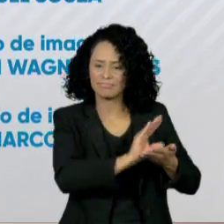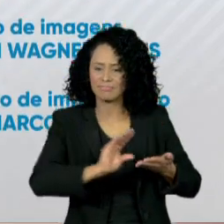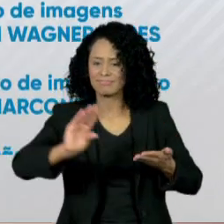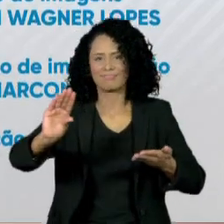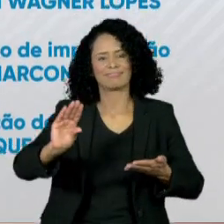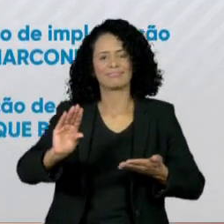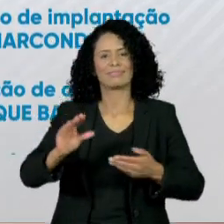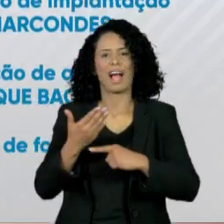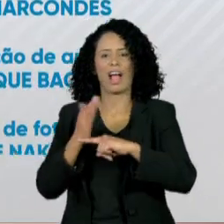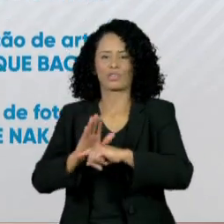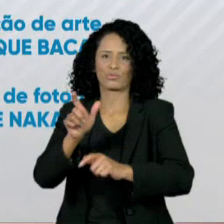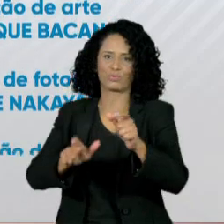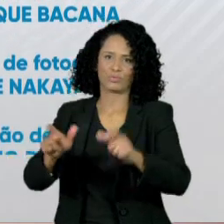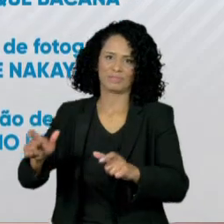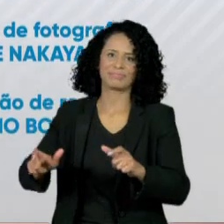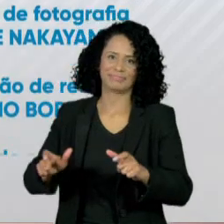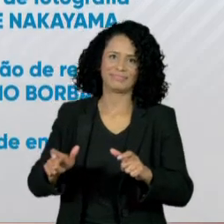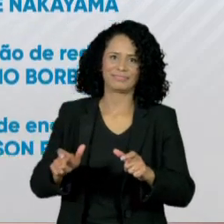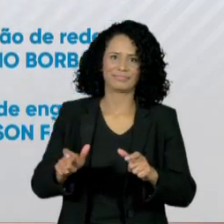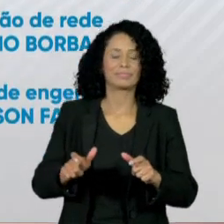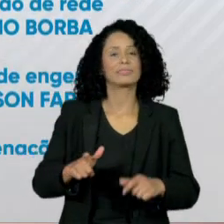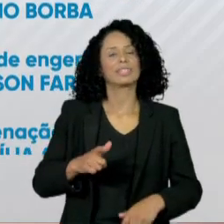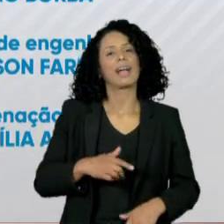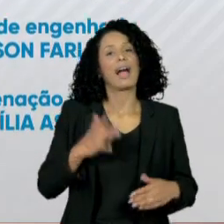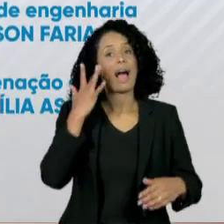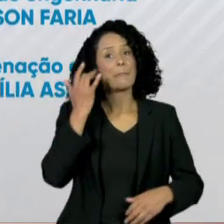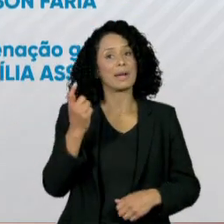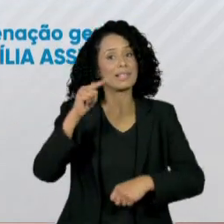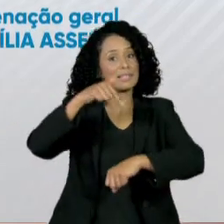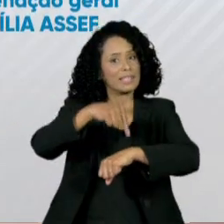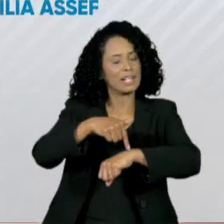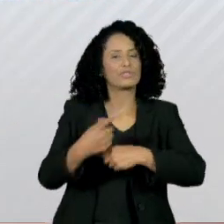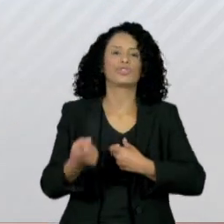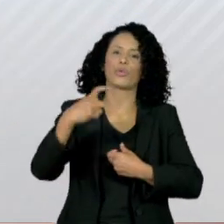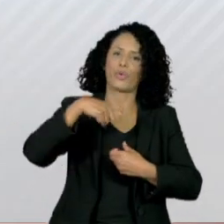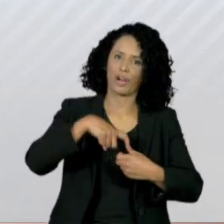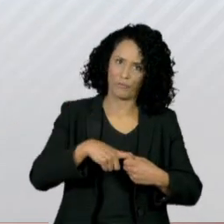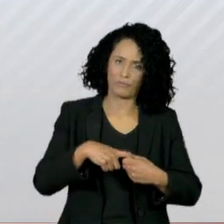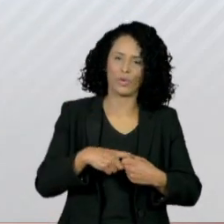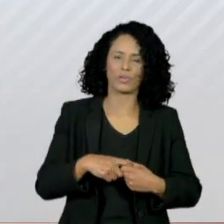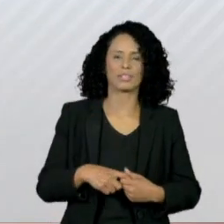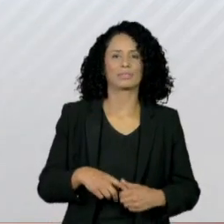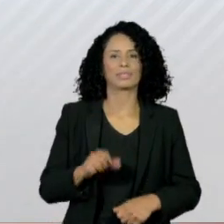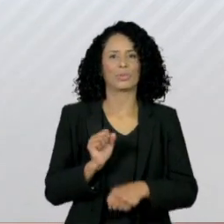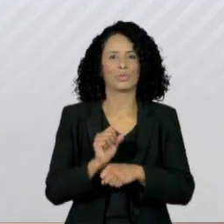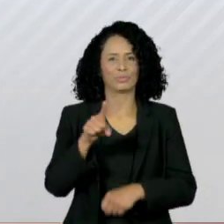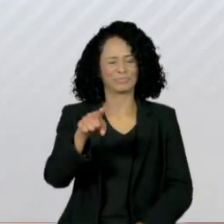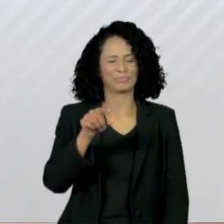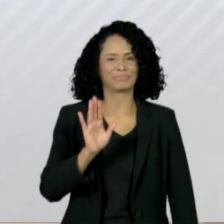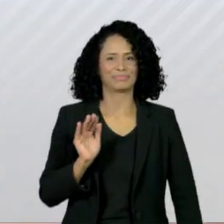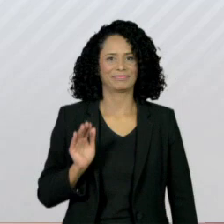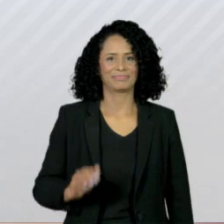que o Esta Manhã fica por aqui. Amanhã, 7 em ponto, estaremos de volta. Eu espero você. Até lá. Tchau.